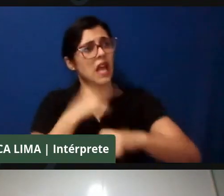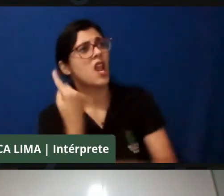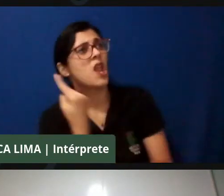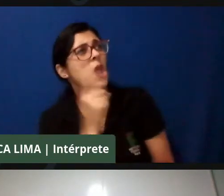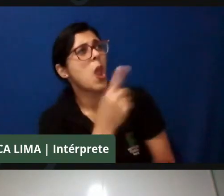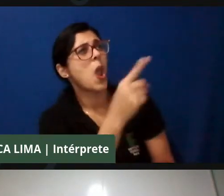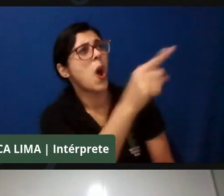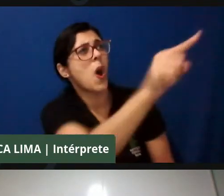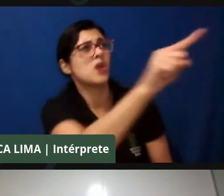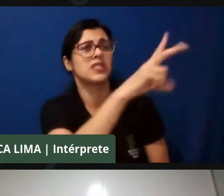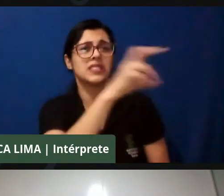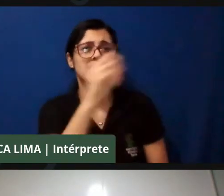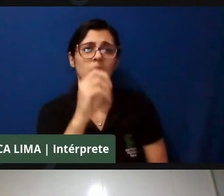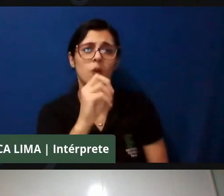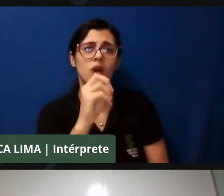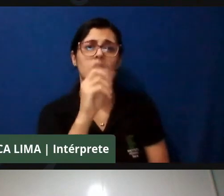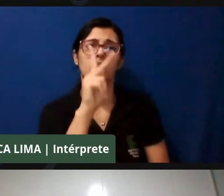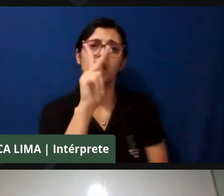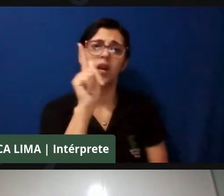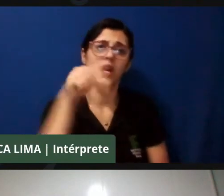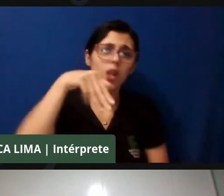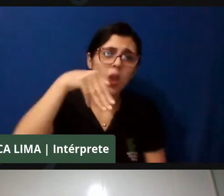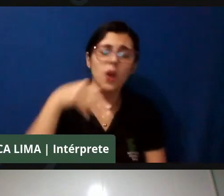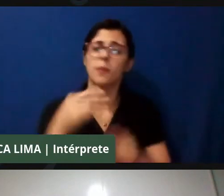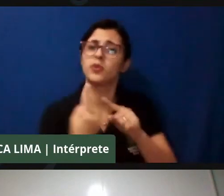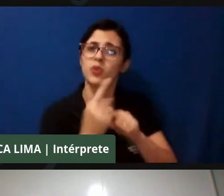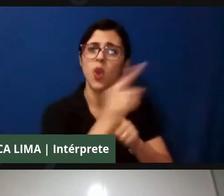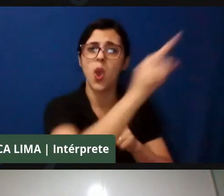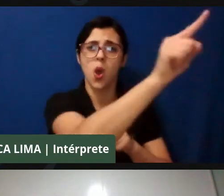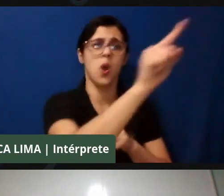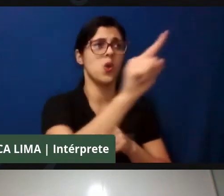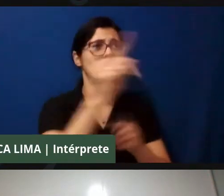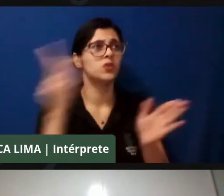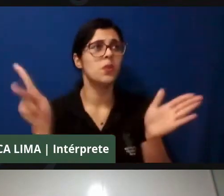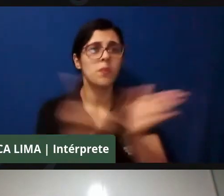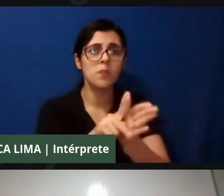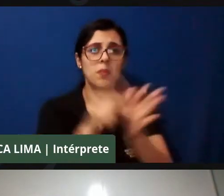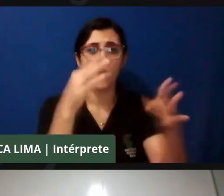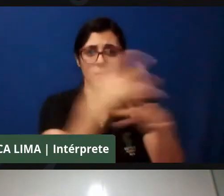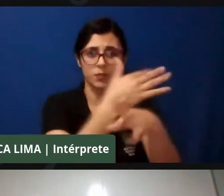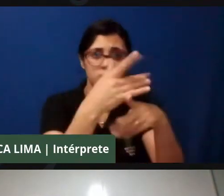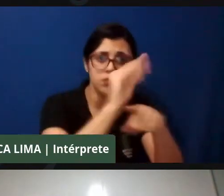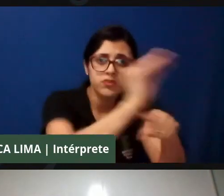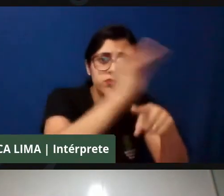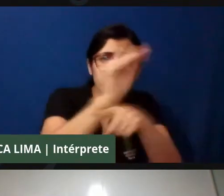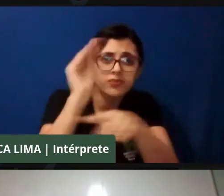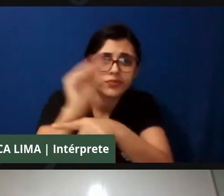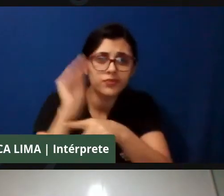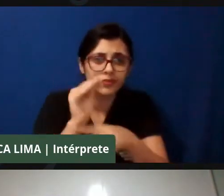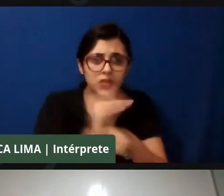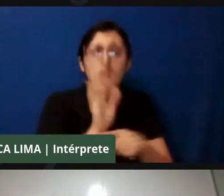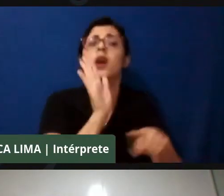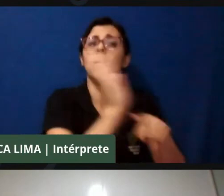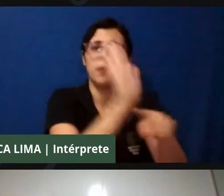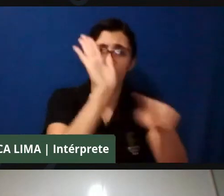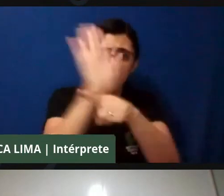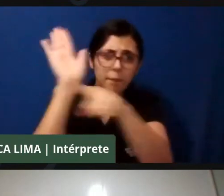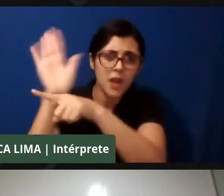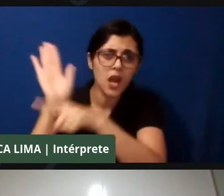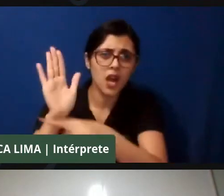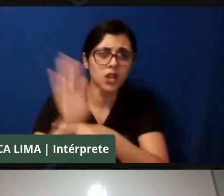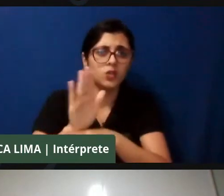do rio, para beneficiar pessoas que estão no urbano, para ajudar nas grandes irrigações,